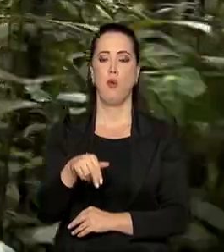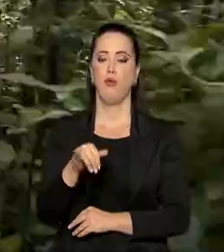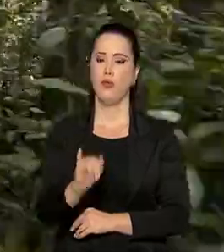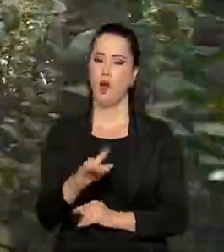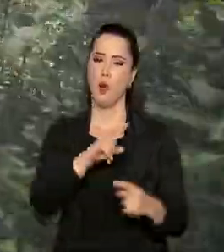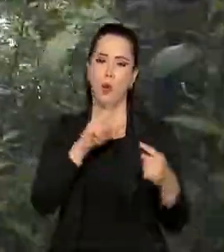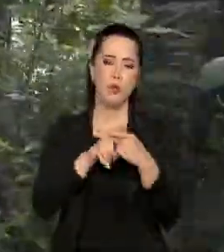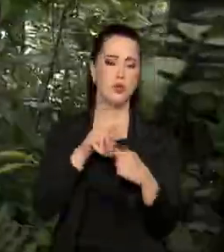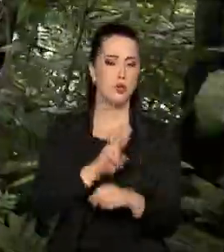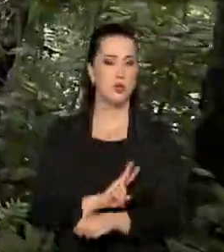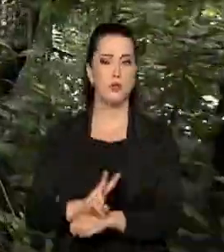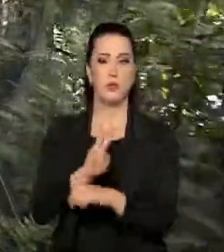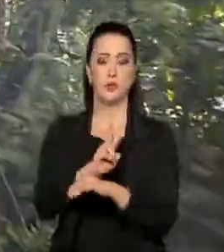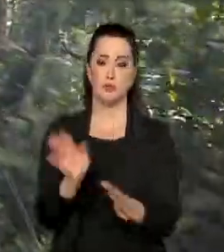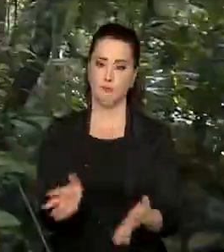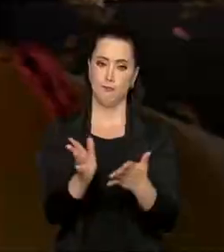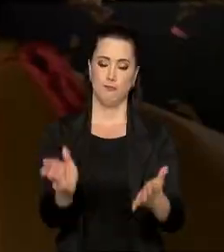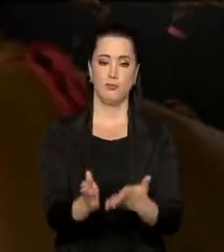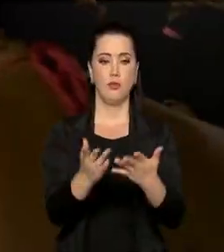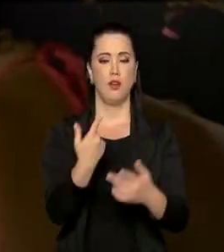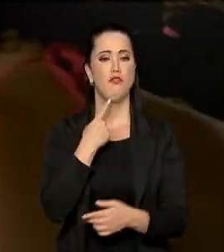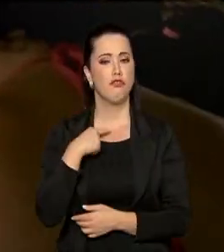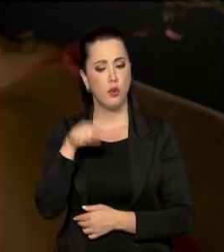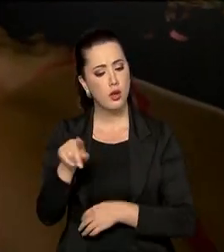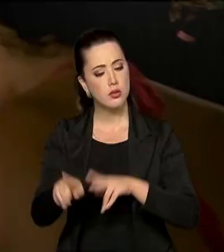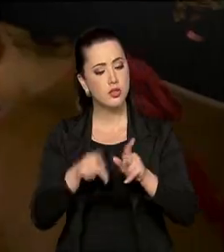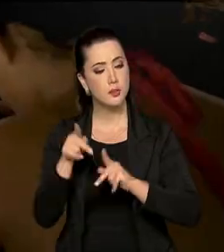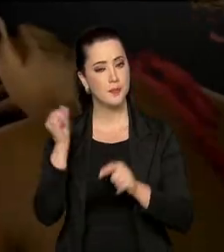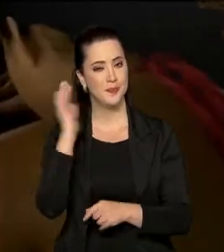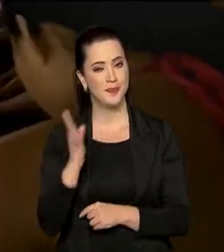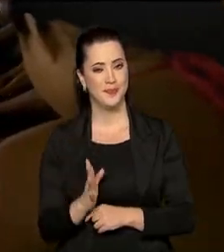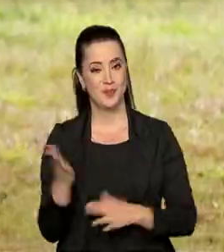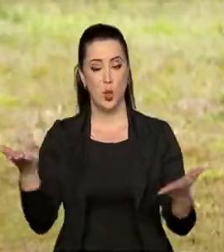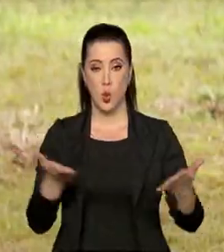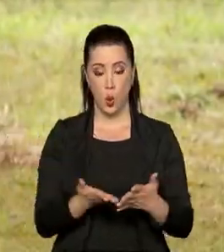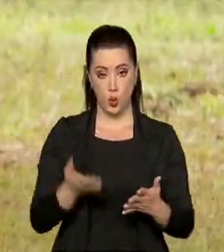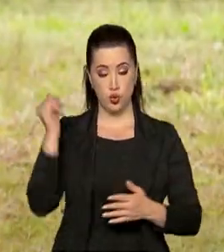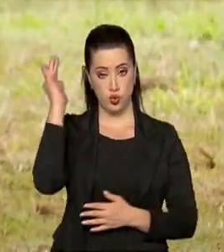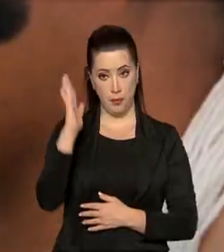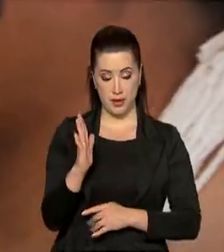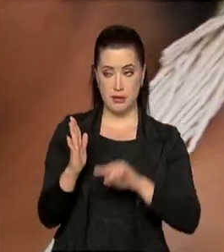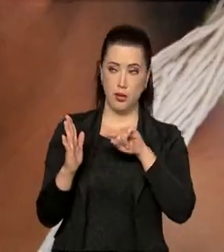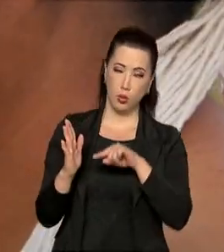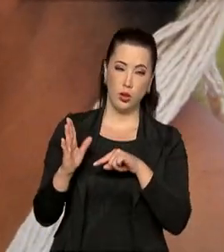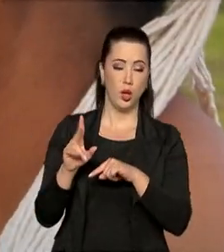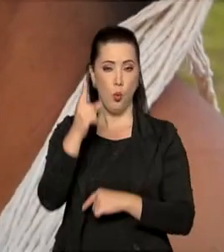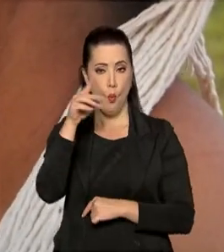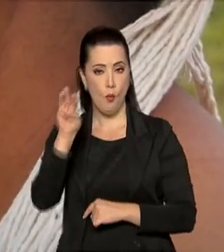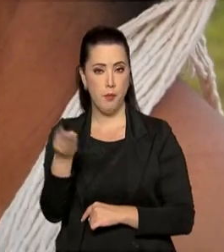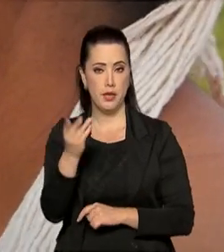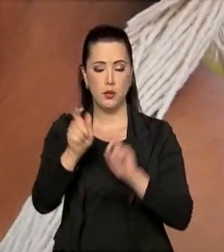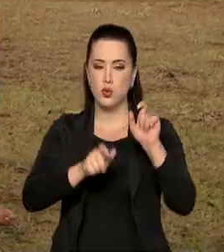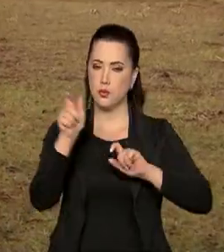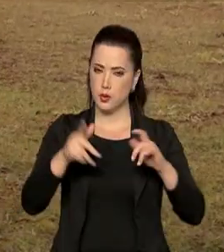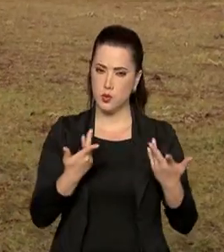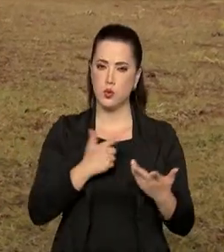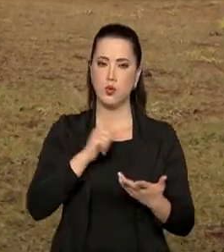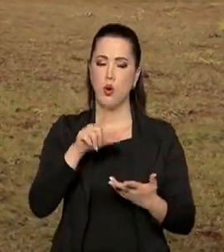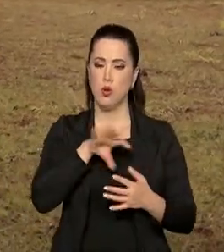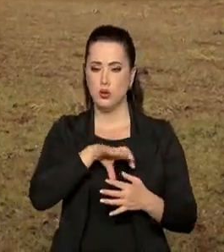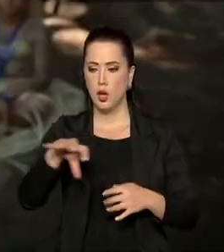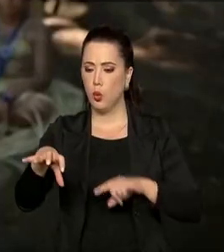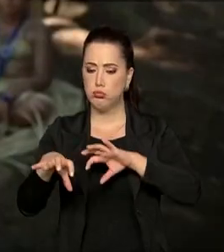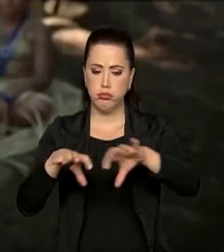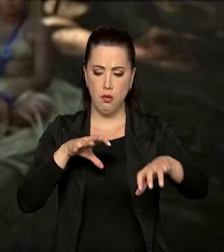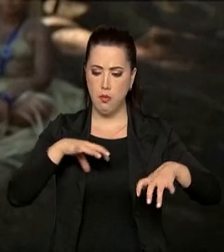promover os interesses dos povos indígenas no Brasil. Atualmente o país conta com um milhão de indígenas. Eles estão divididos